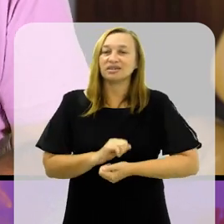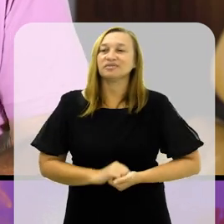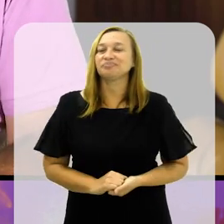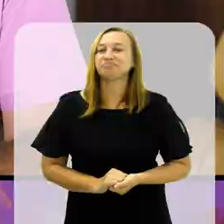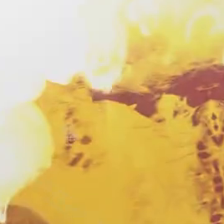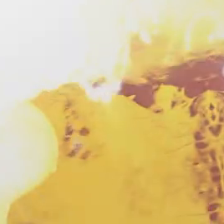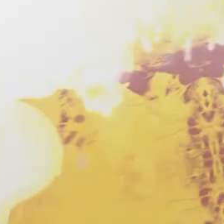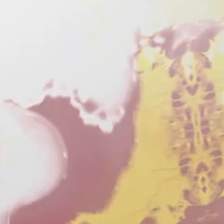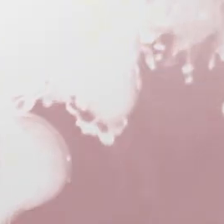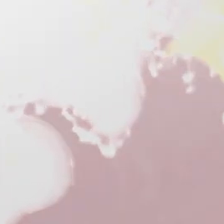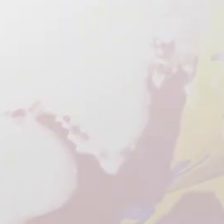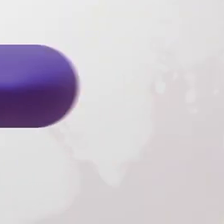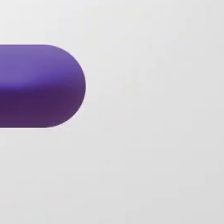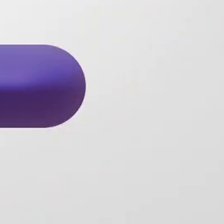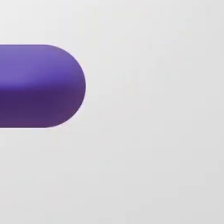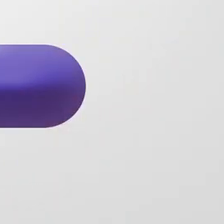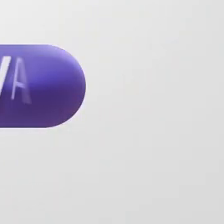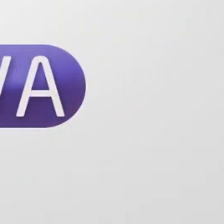no Arena.